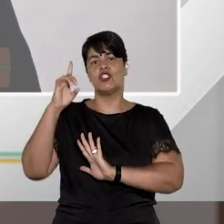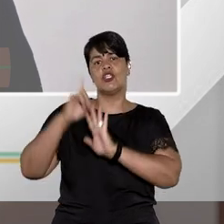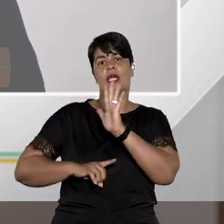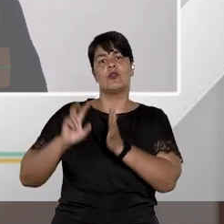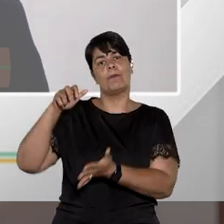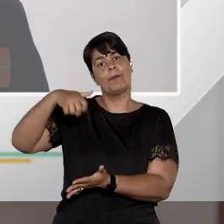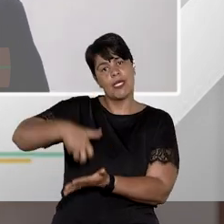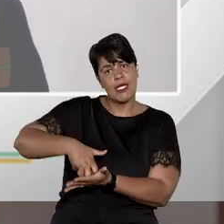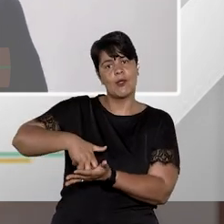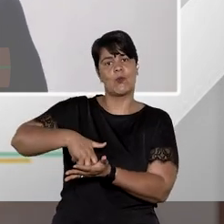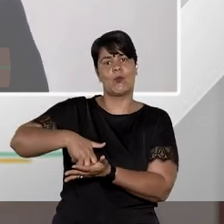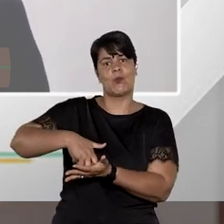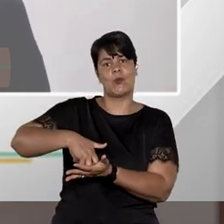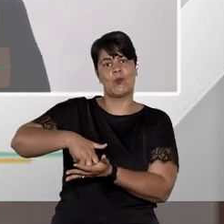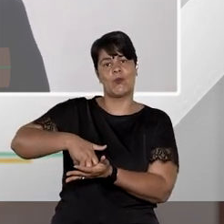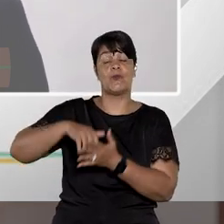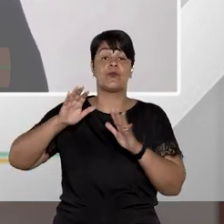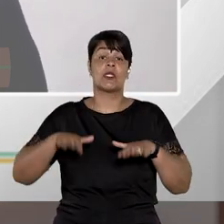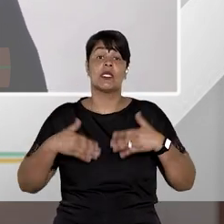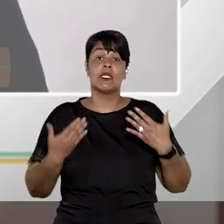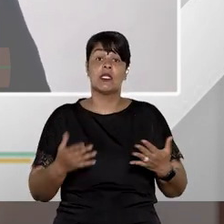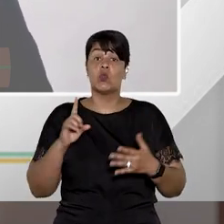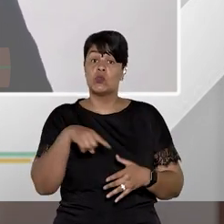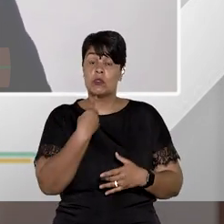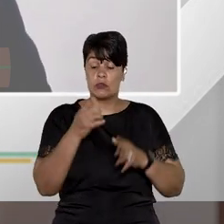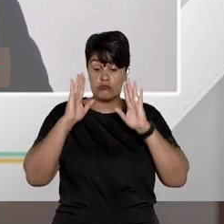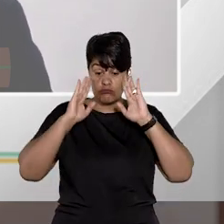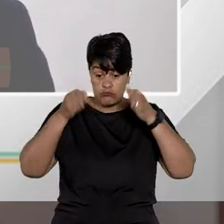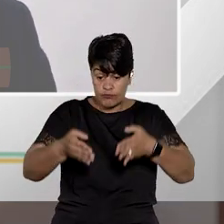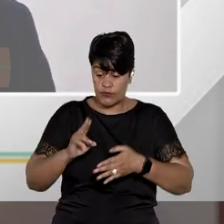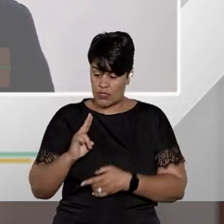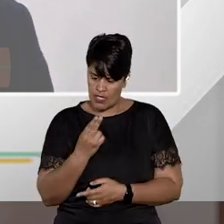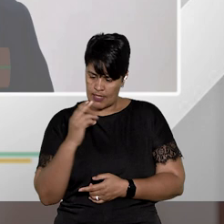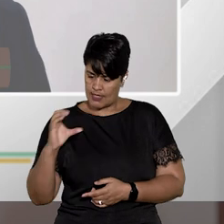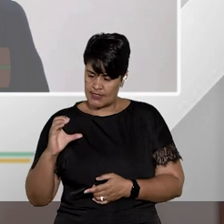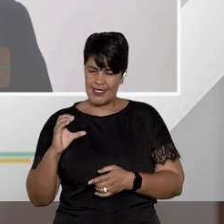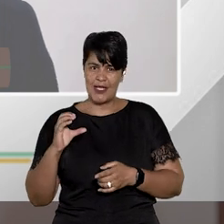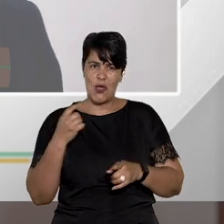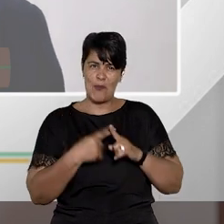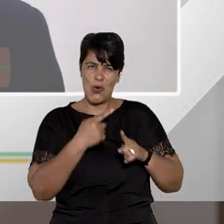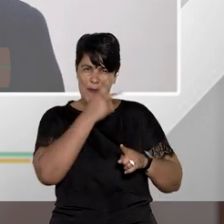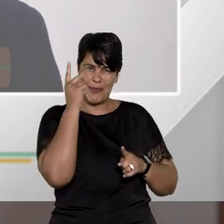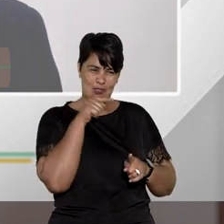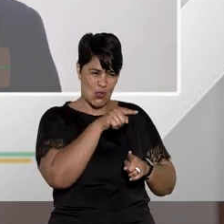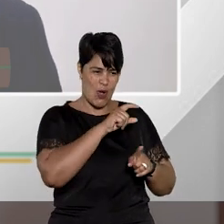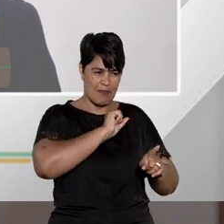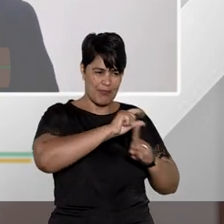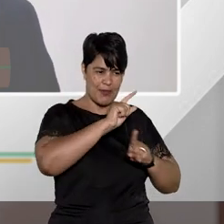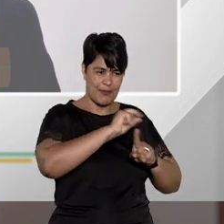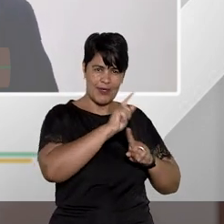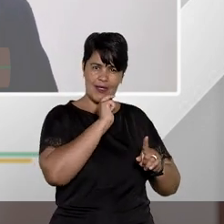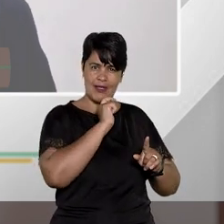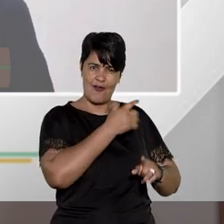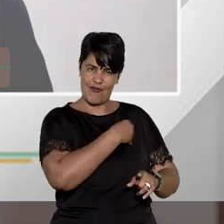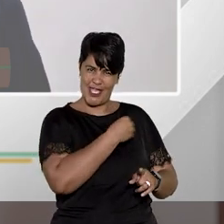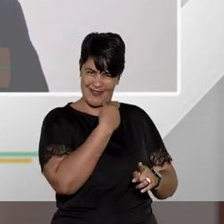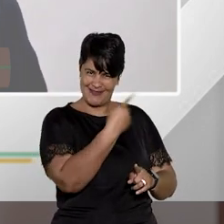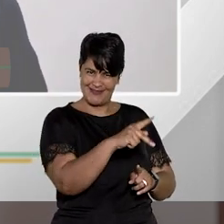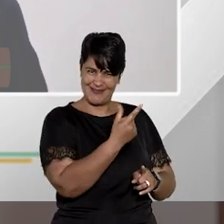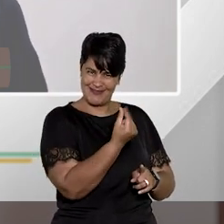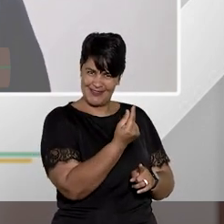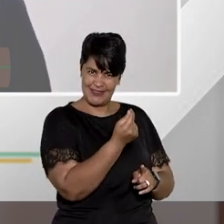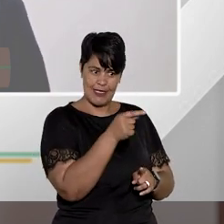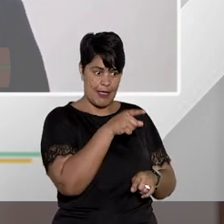quando nós estamos diante de habeas corpus porque a pessoa não pagou a pensão alimentícia está sendo presa por conta do